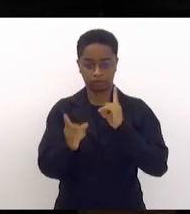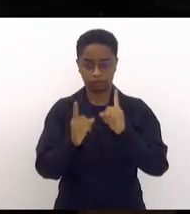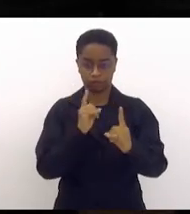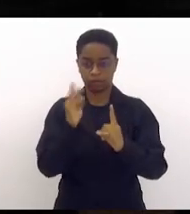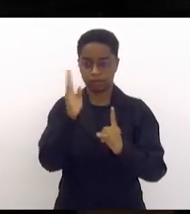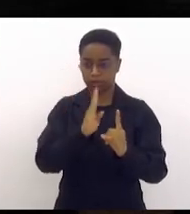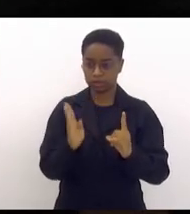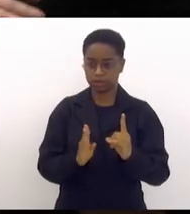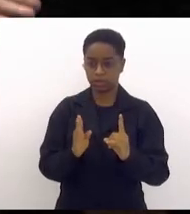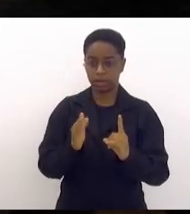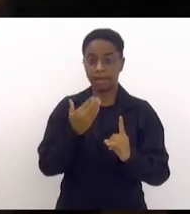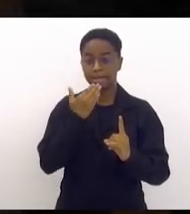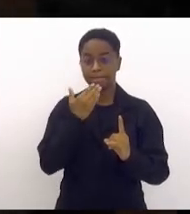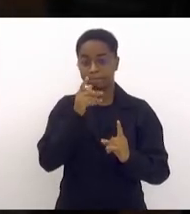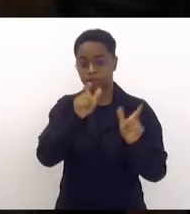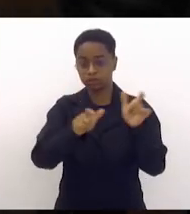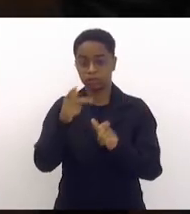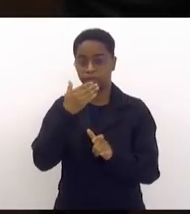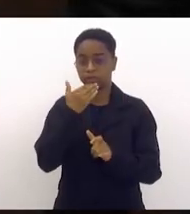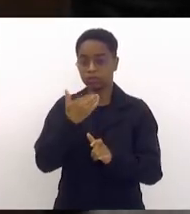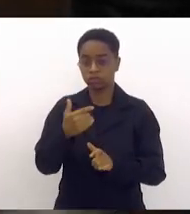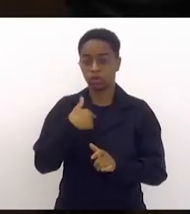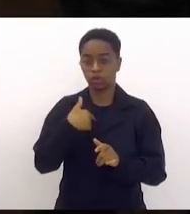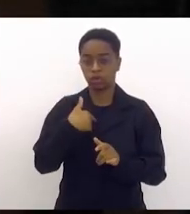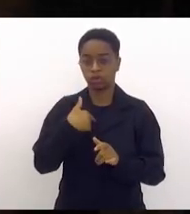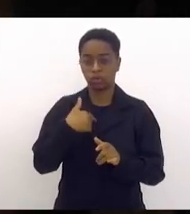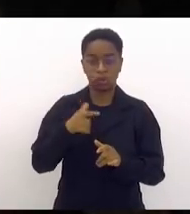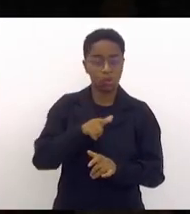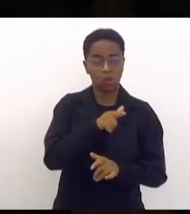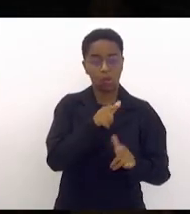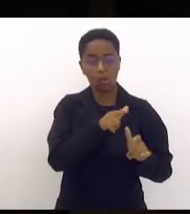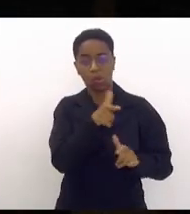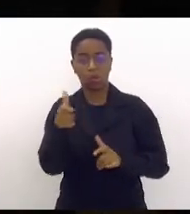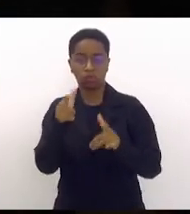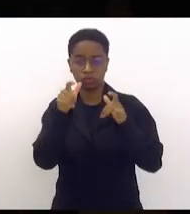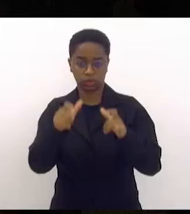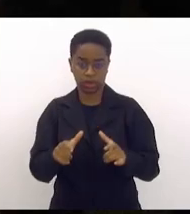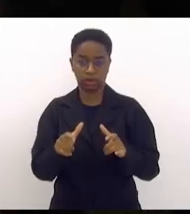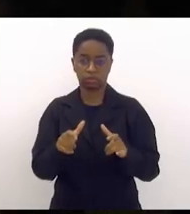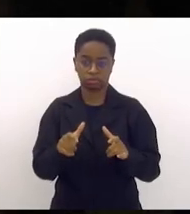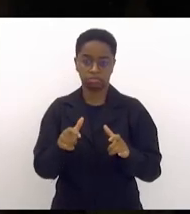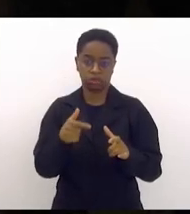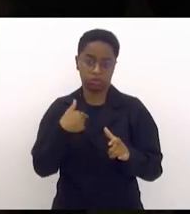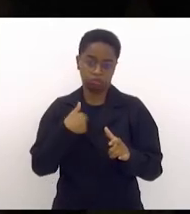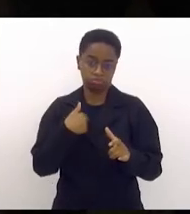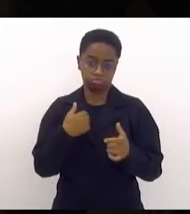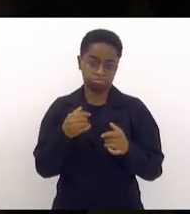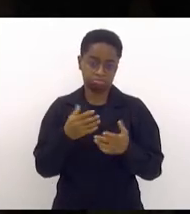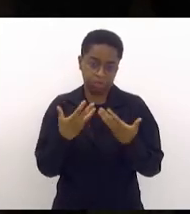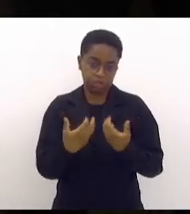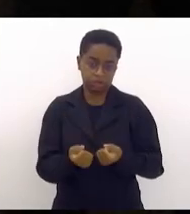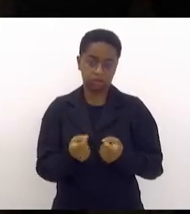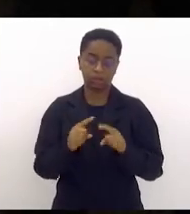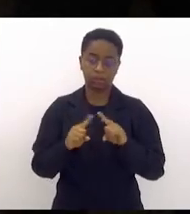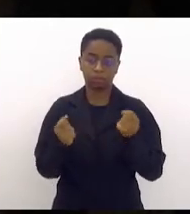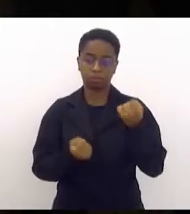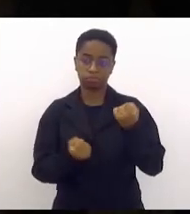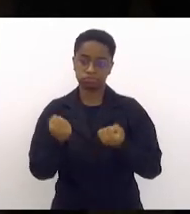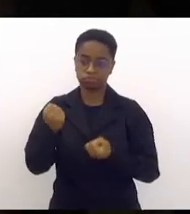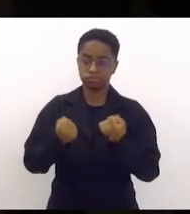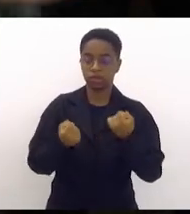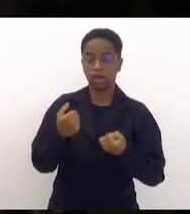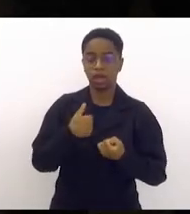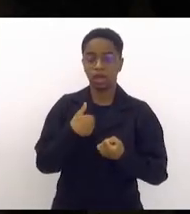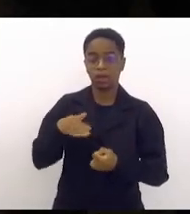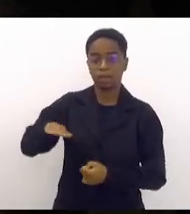solicitaram que eu fosse pela Zona Sul, que é mais movimentada. Eu sei que dá uma volta ao mundo, né? Eu fiz esse itinerário. Só que quer dizer que, enquanto eu